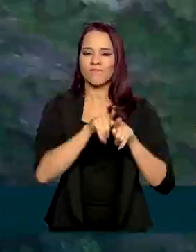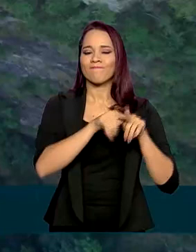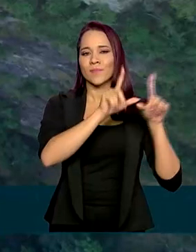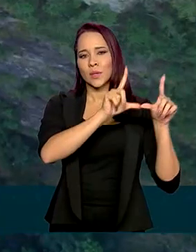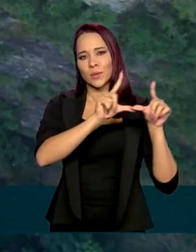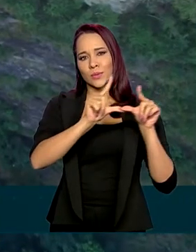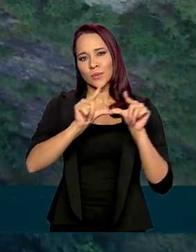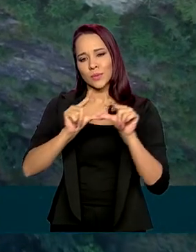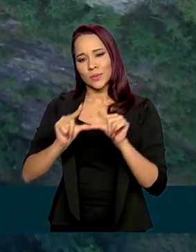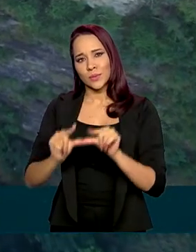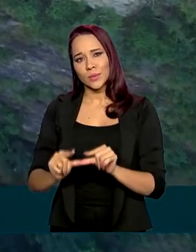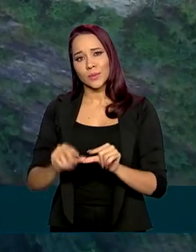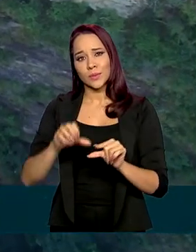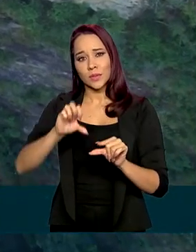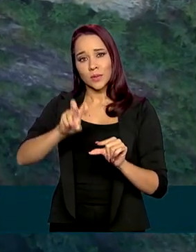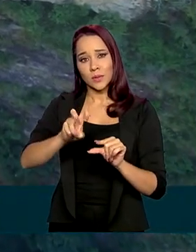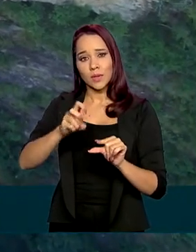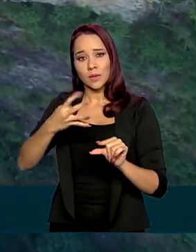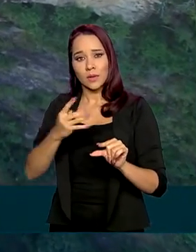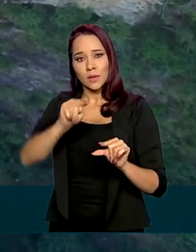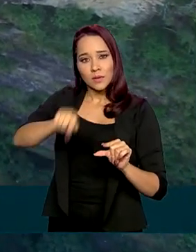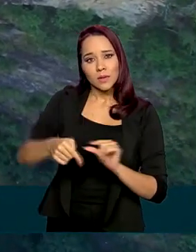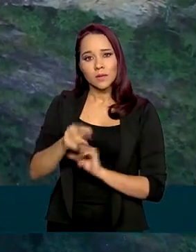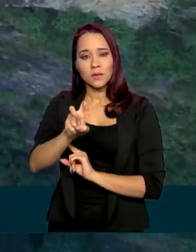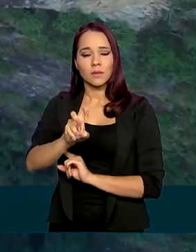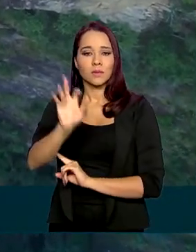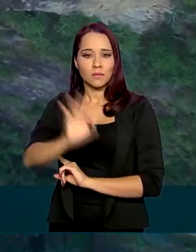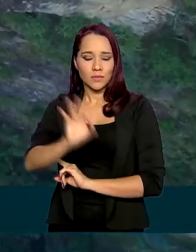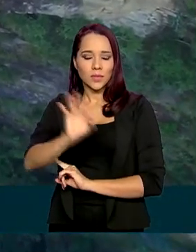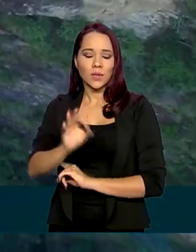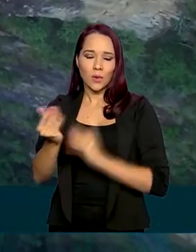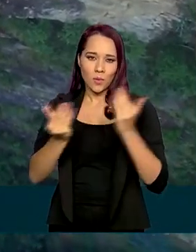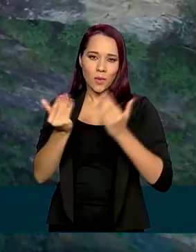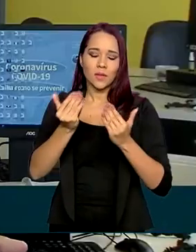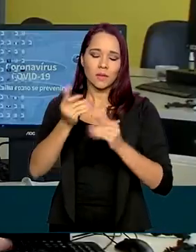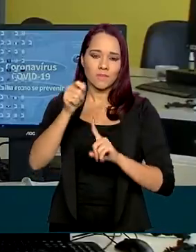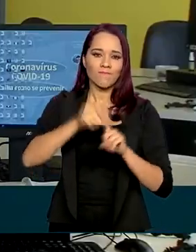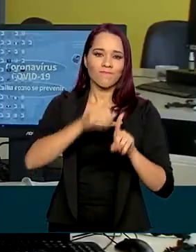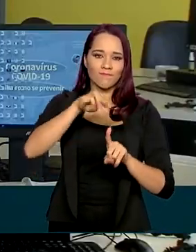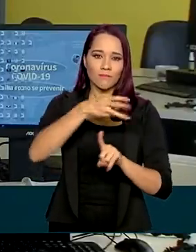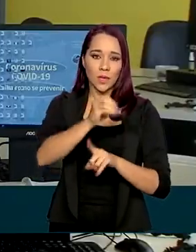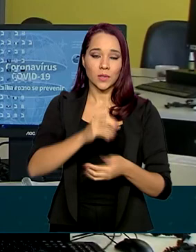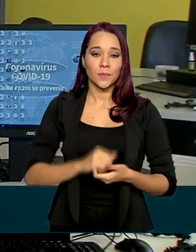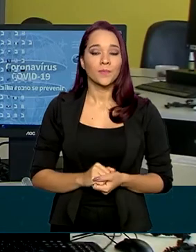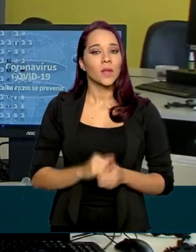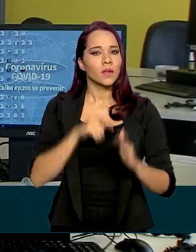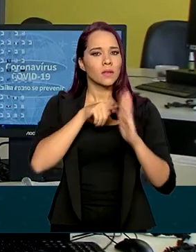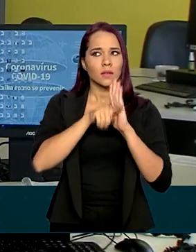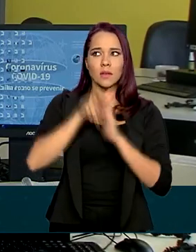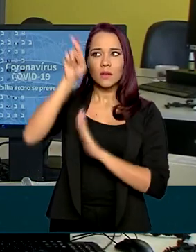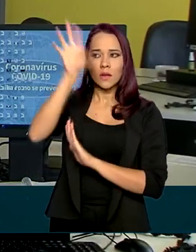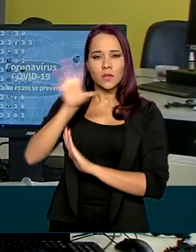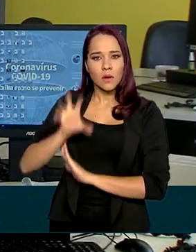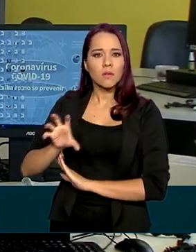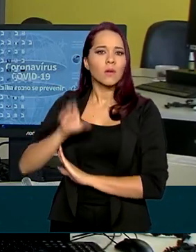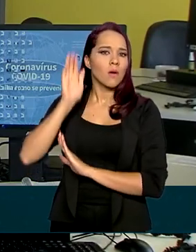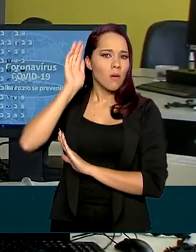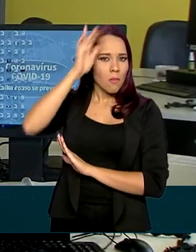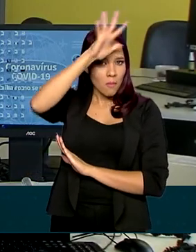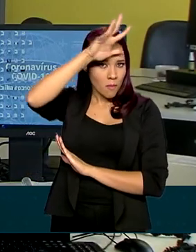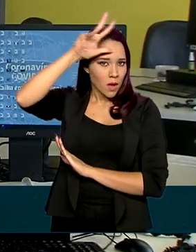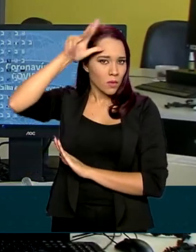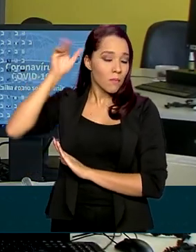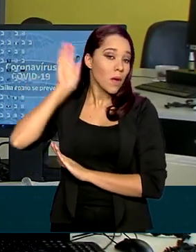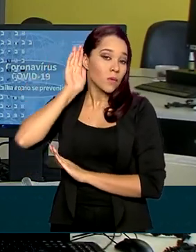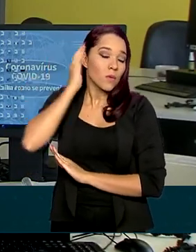intensificou, chegando a 54,5% em comparação com março. Na análise regional, Mato Grosso foi o único